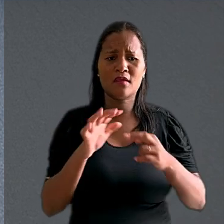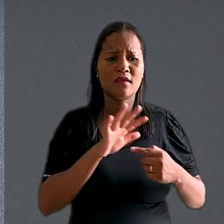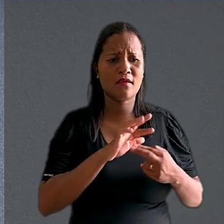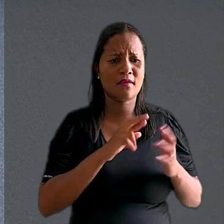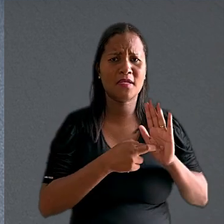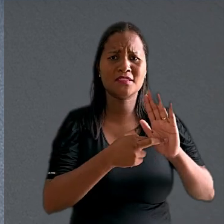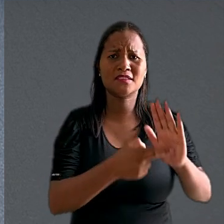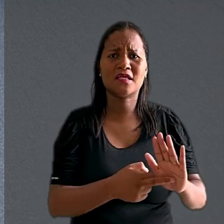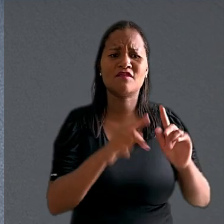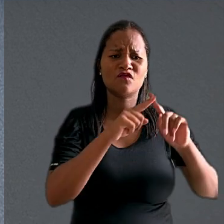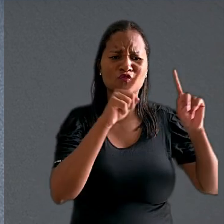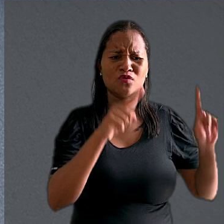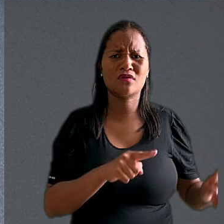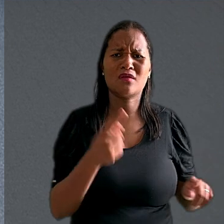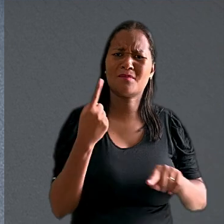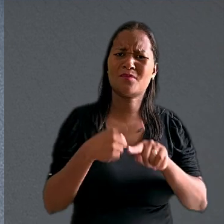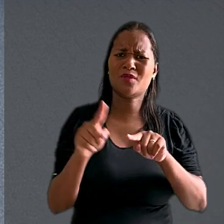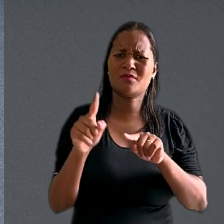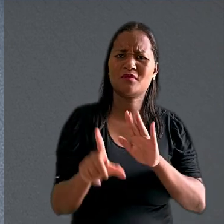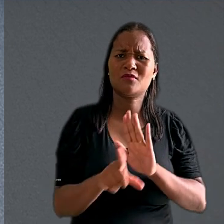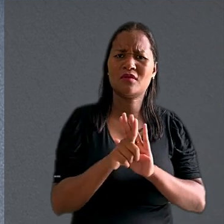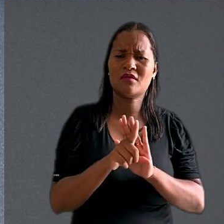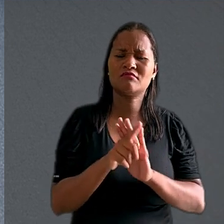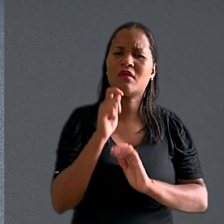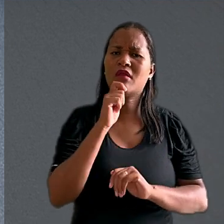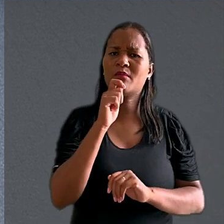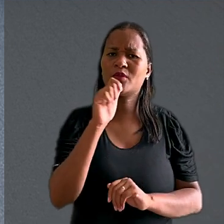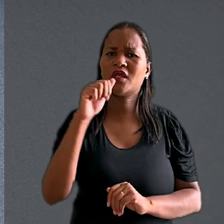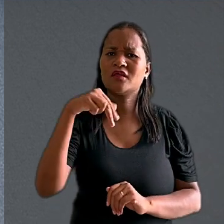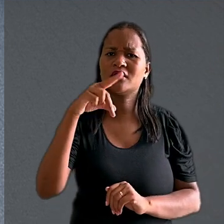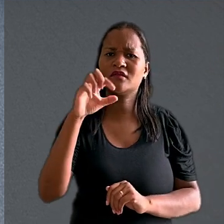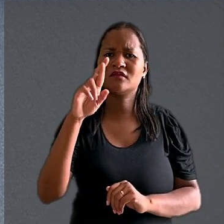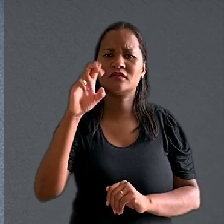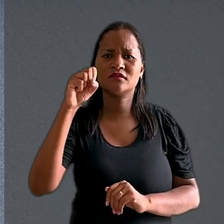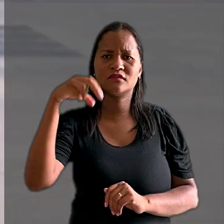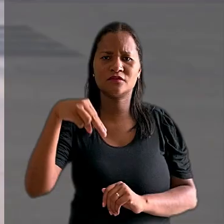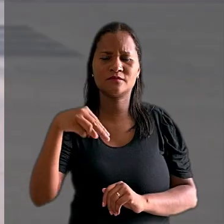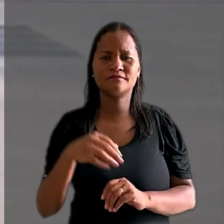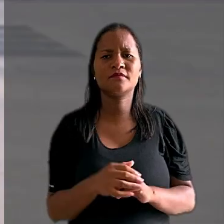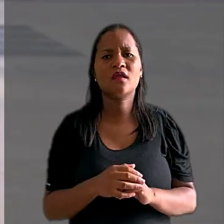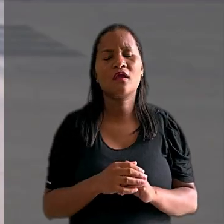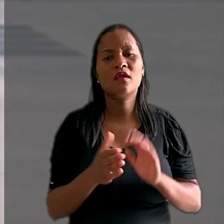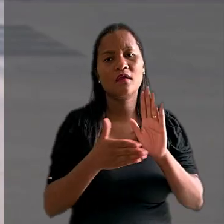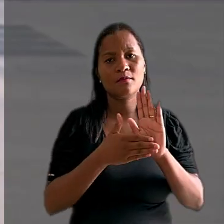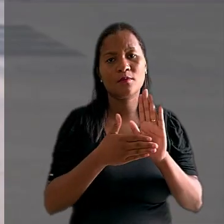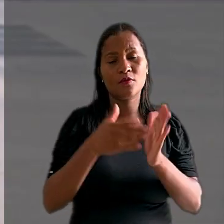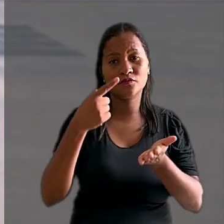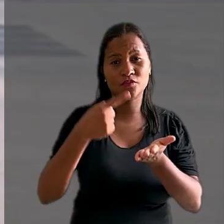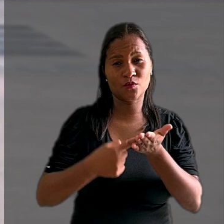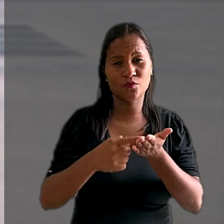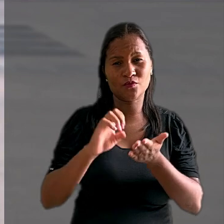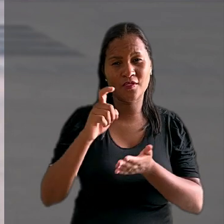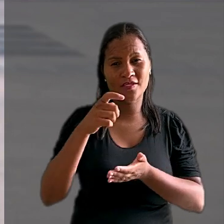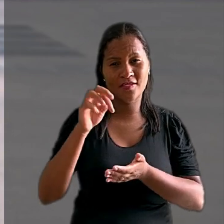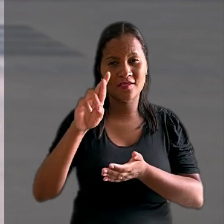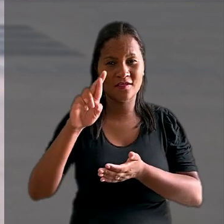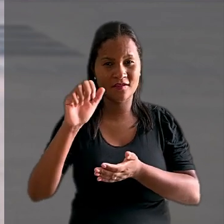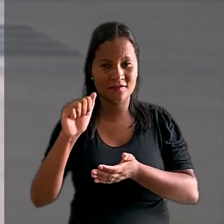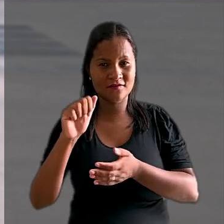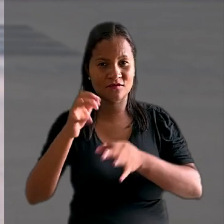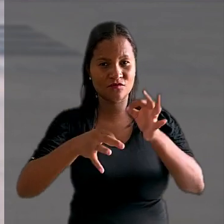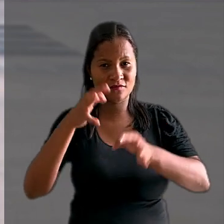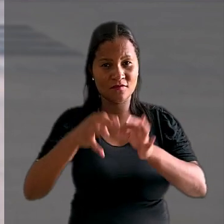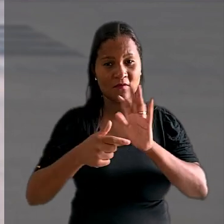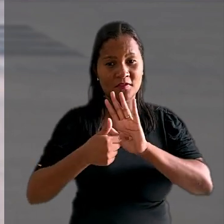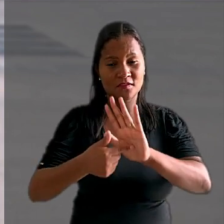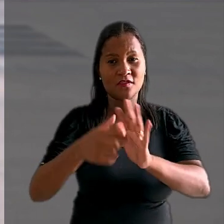representava o empregado, o é proibido por lei. A reportagem é de Anderson Conrado. A proposta de acordo extrajudicial